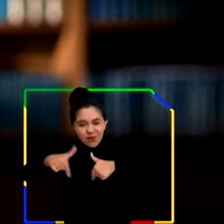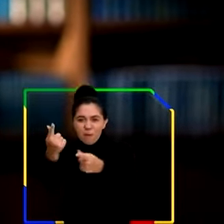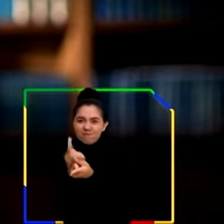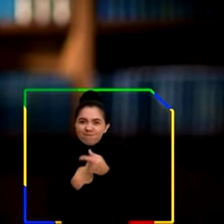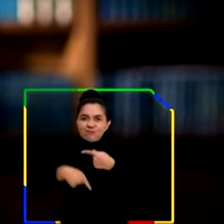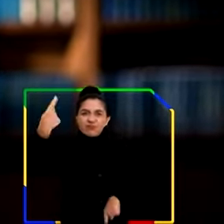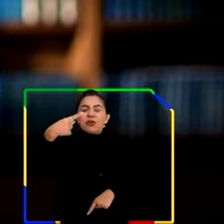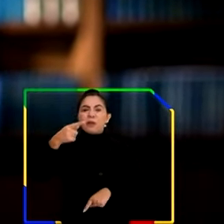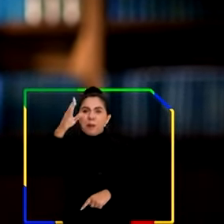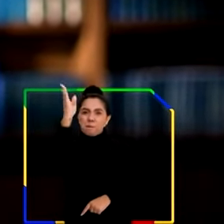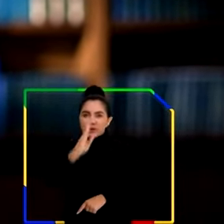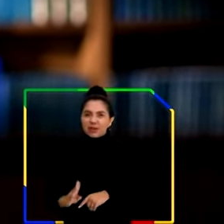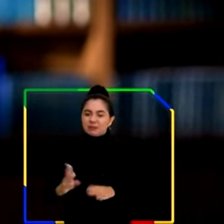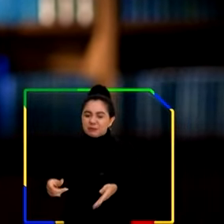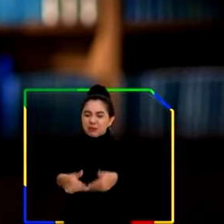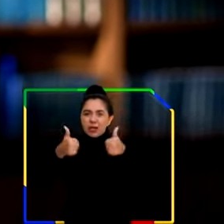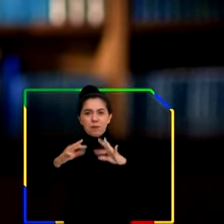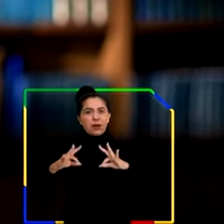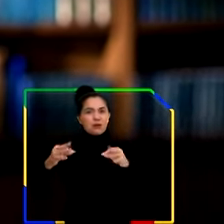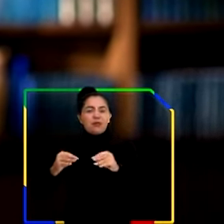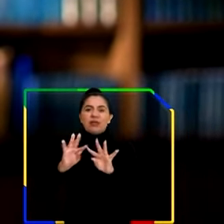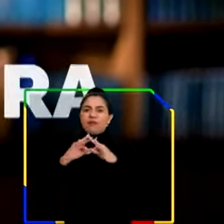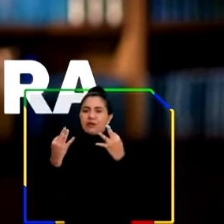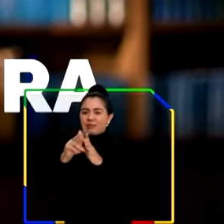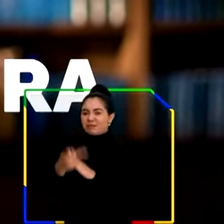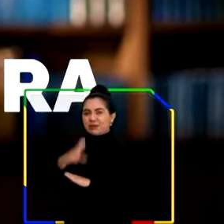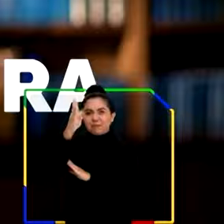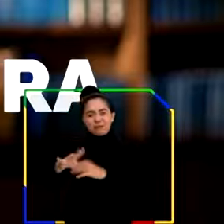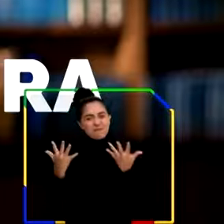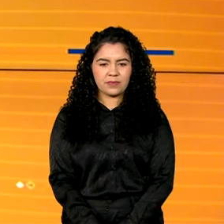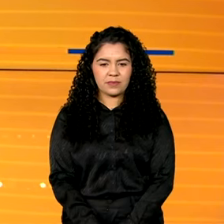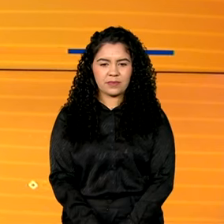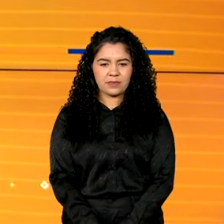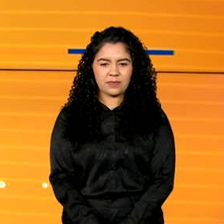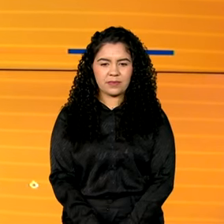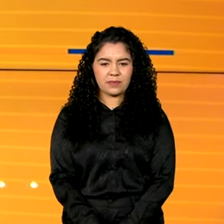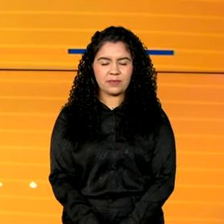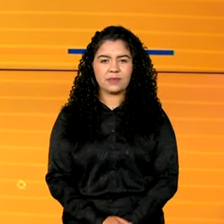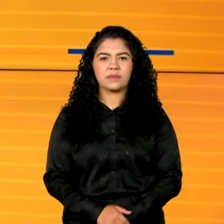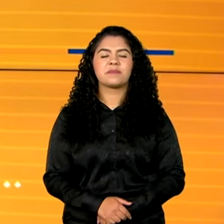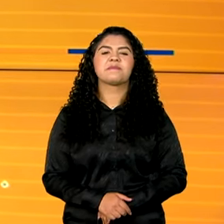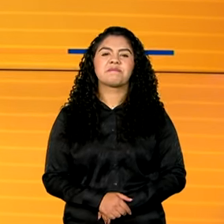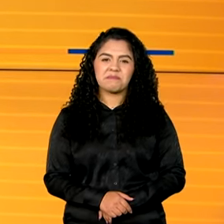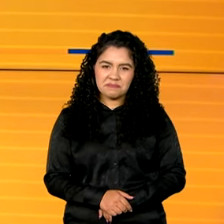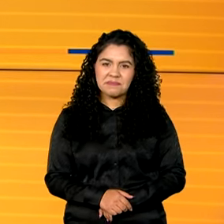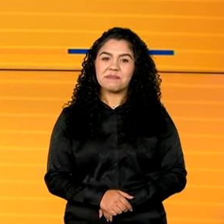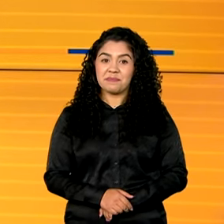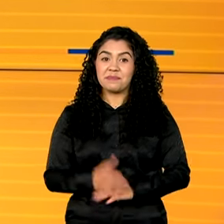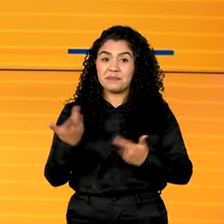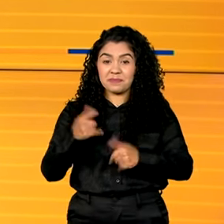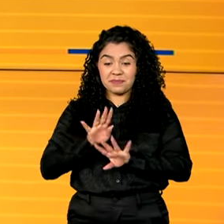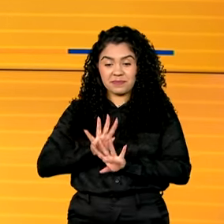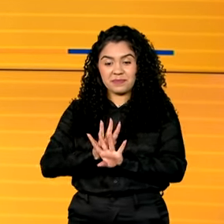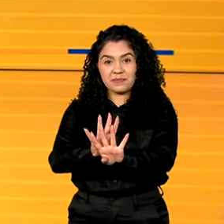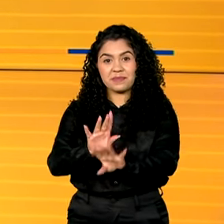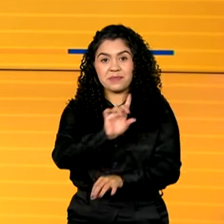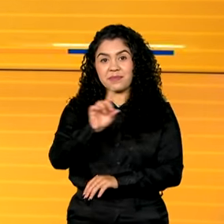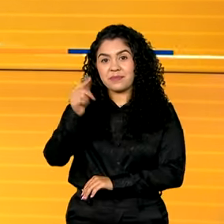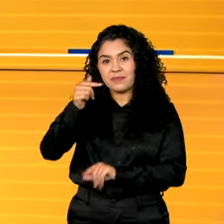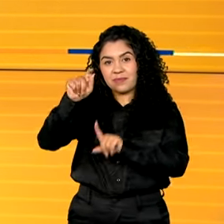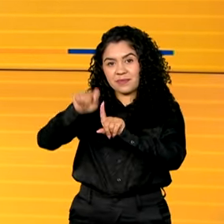caminhada para um Brasil melhor para toda a família brasileira. E o despírito 7 de setembro levou